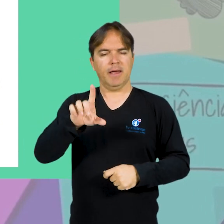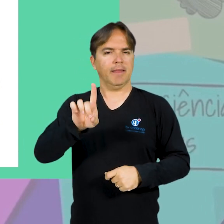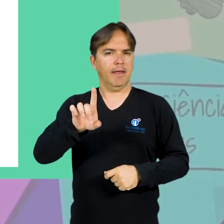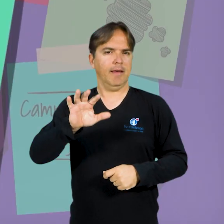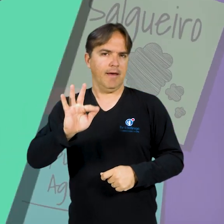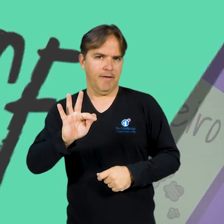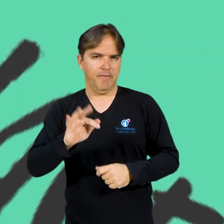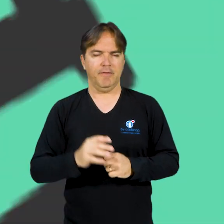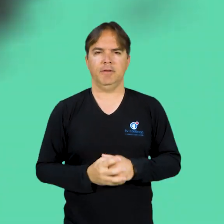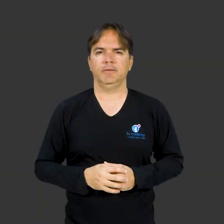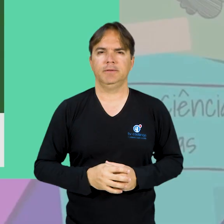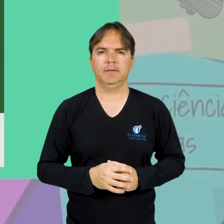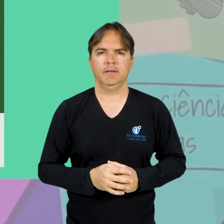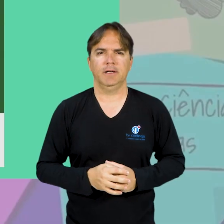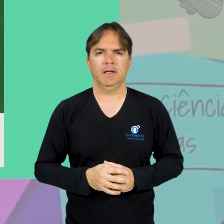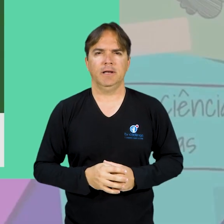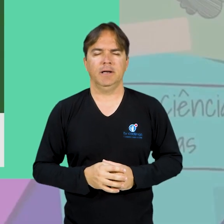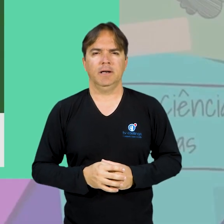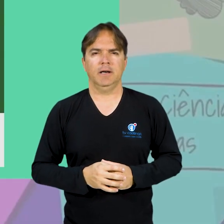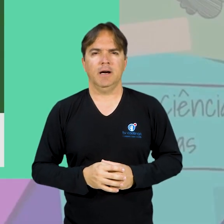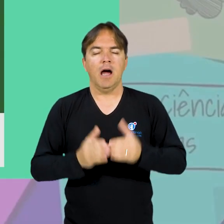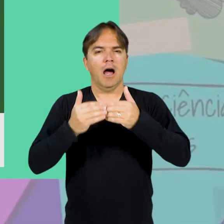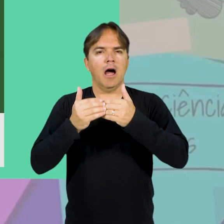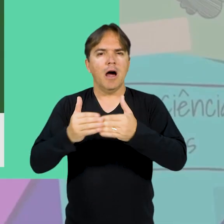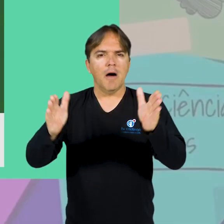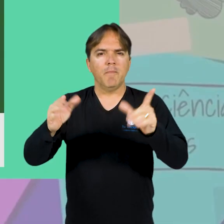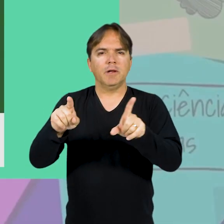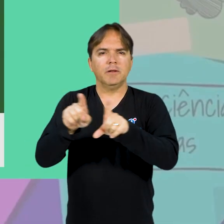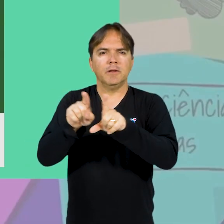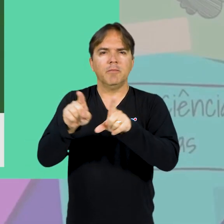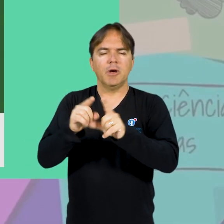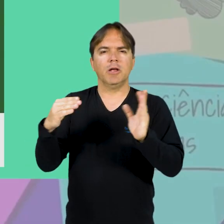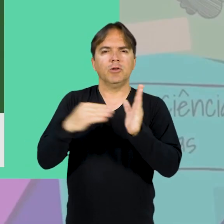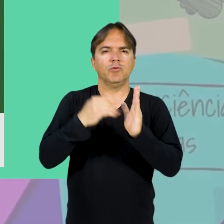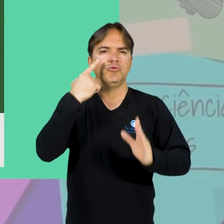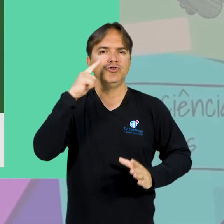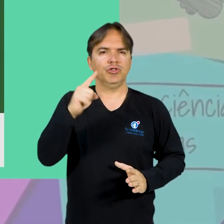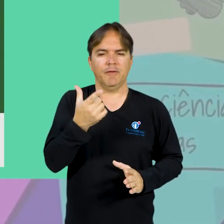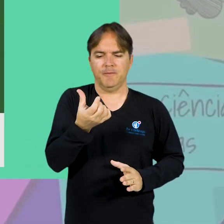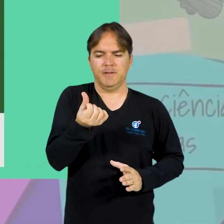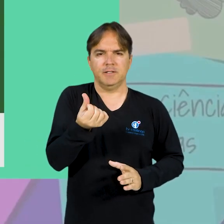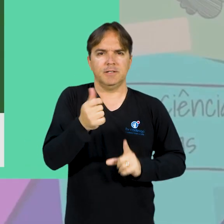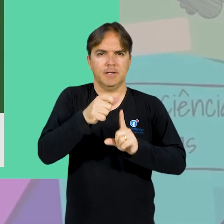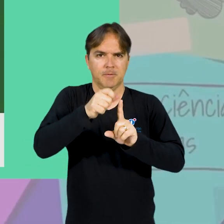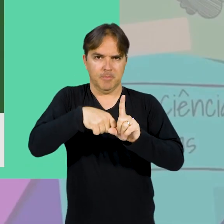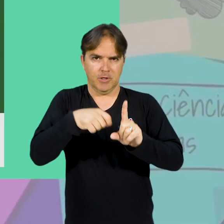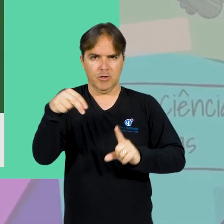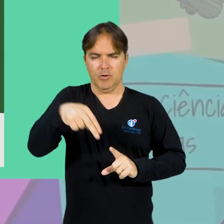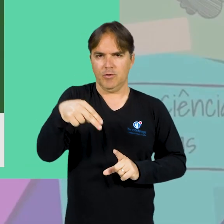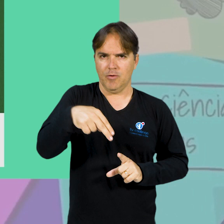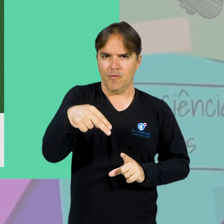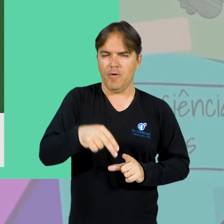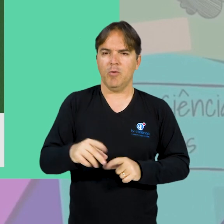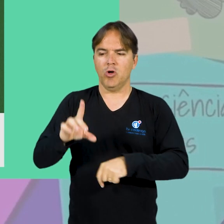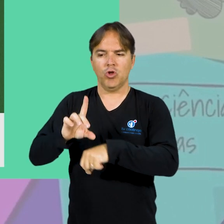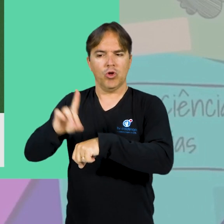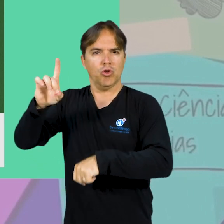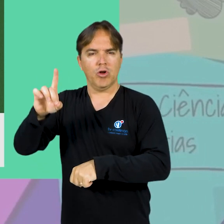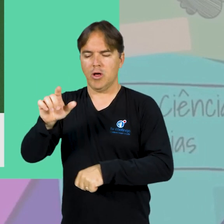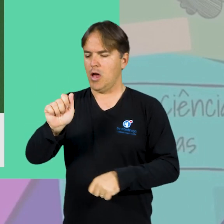PDF. Estão abertas até o dia 26 de novembro as inscrições para o doutorado em